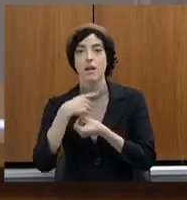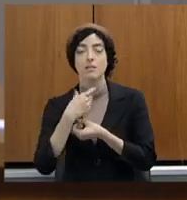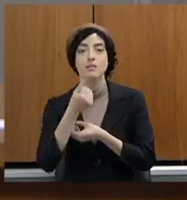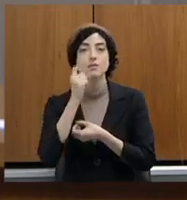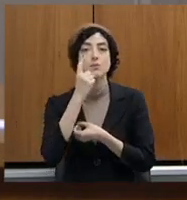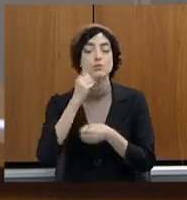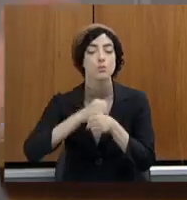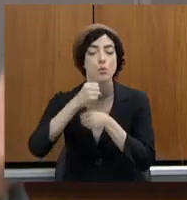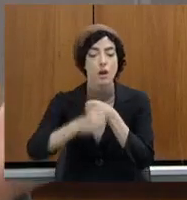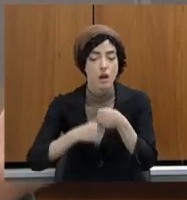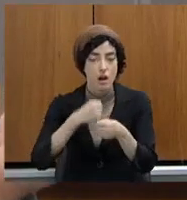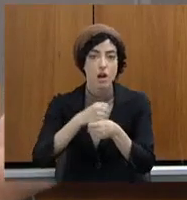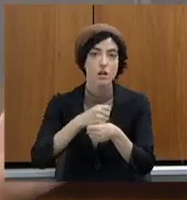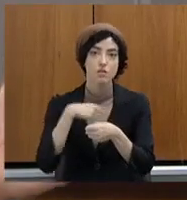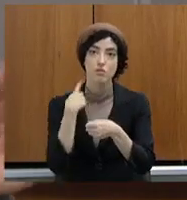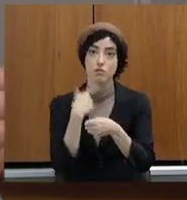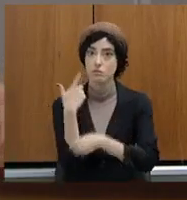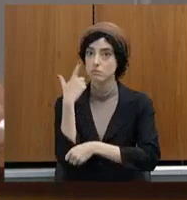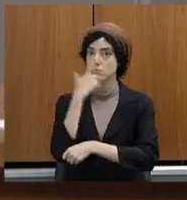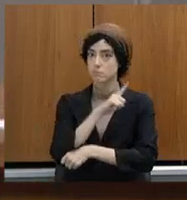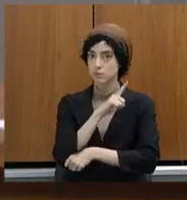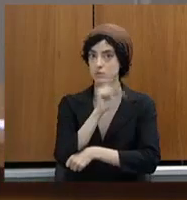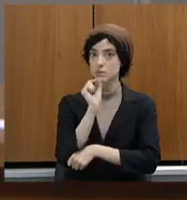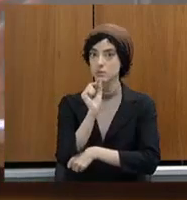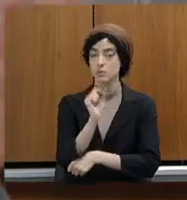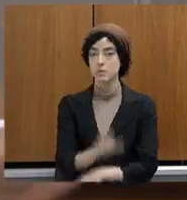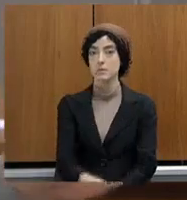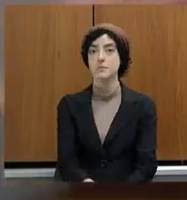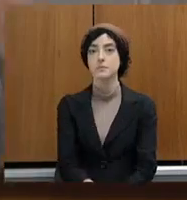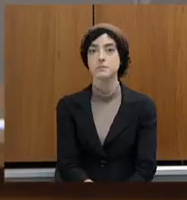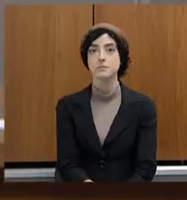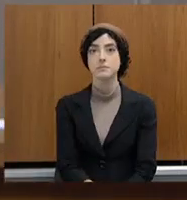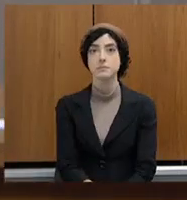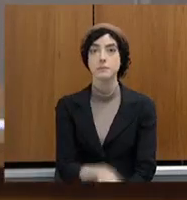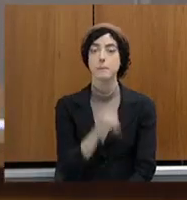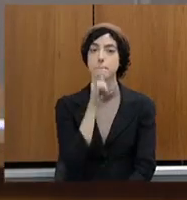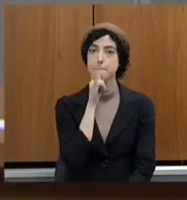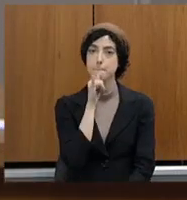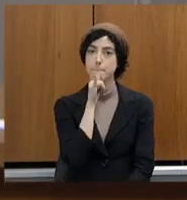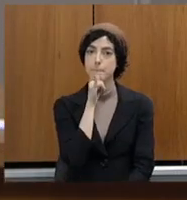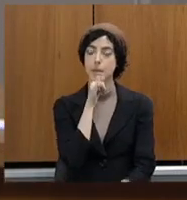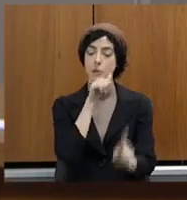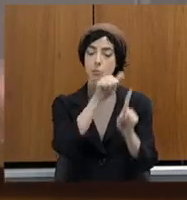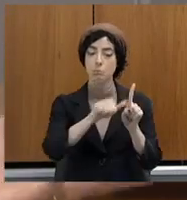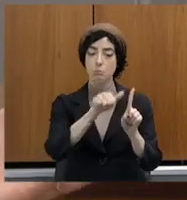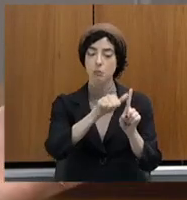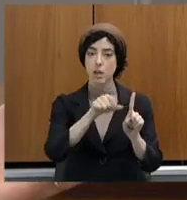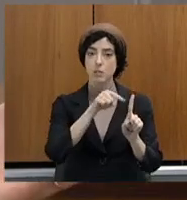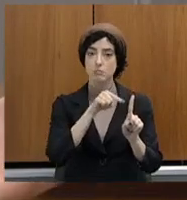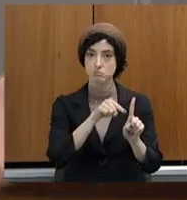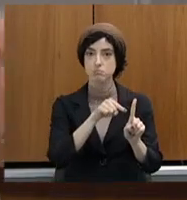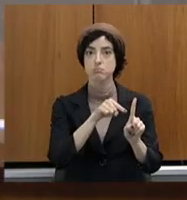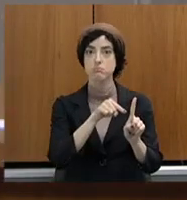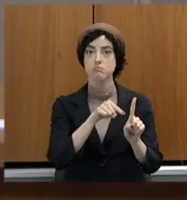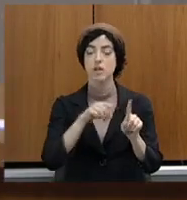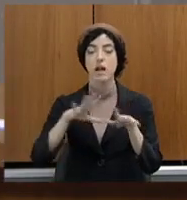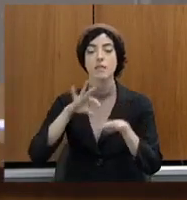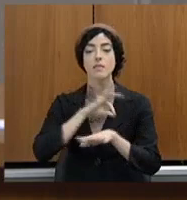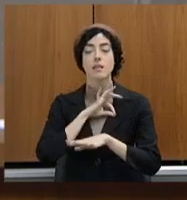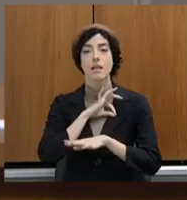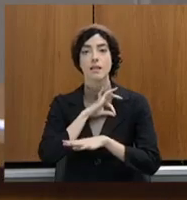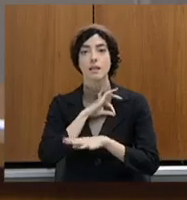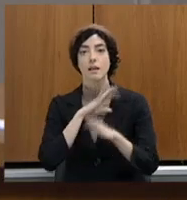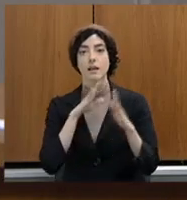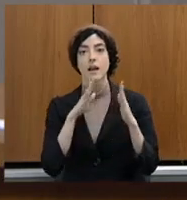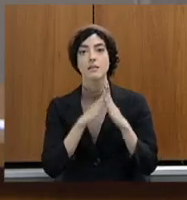termo onde nós vamos ter, por exemplo, atendimento à mulher. O atendimento, a delegacia de mulher. O atendimento